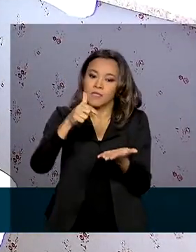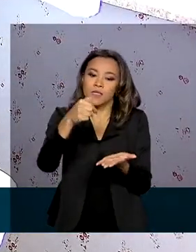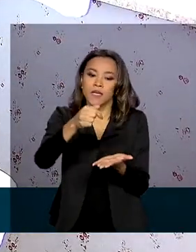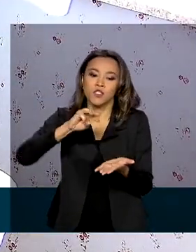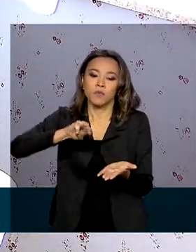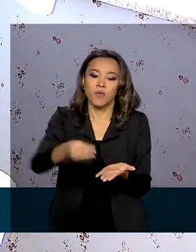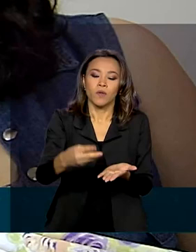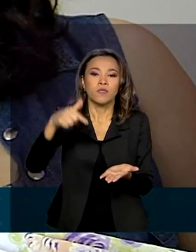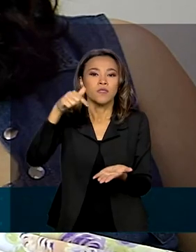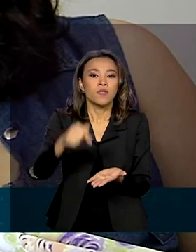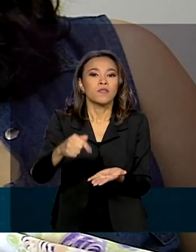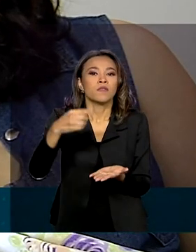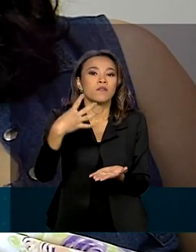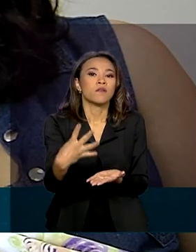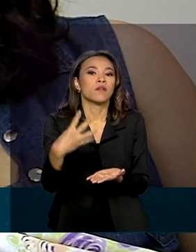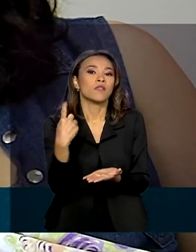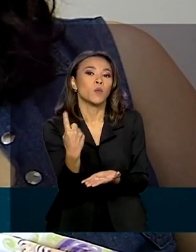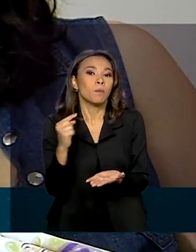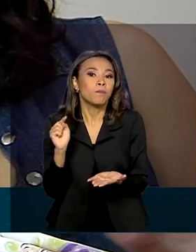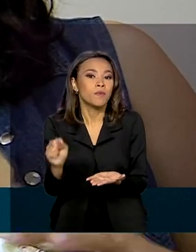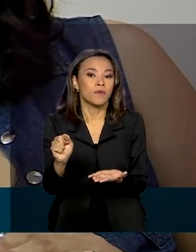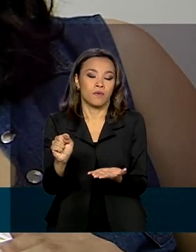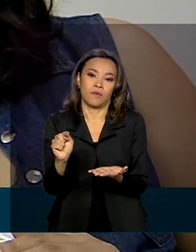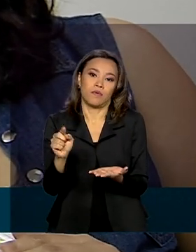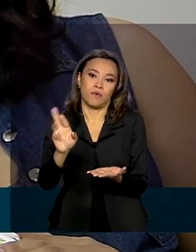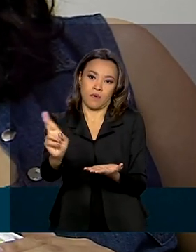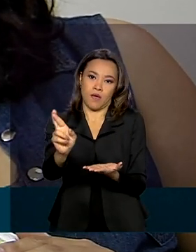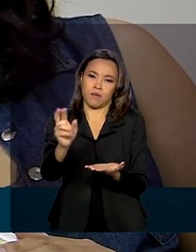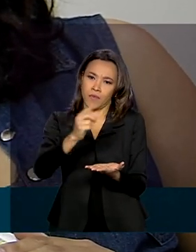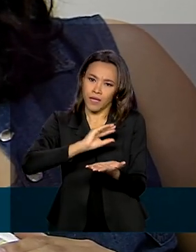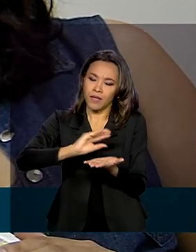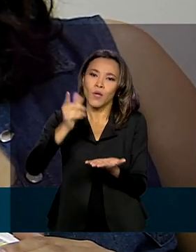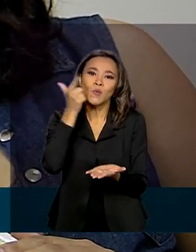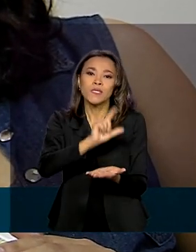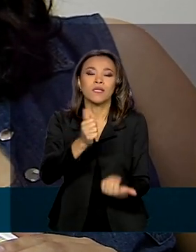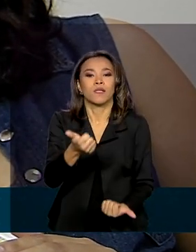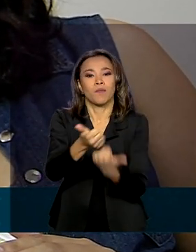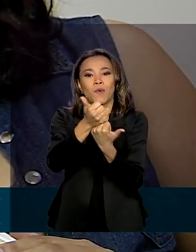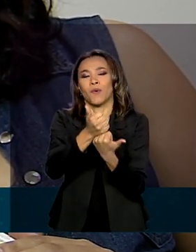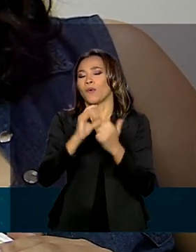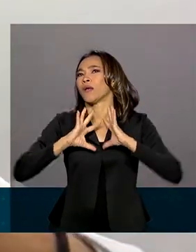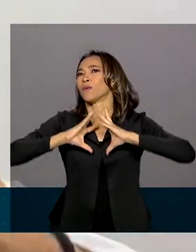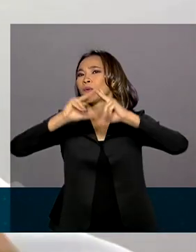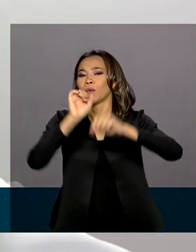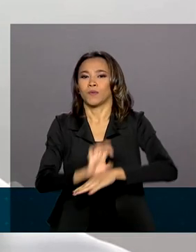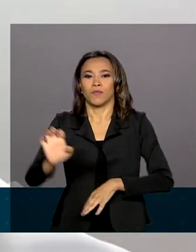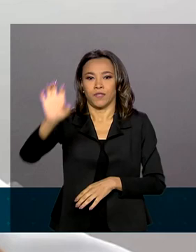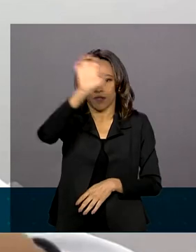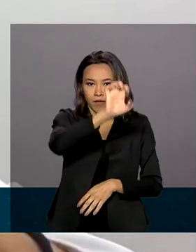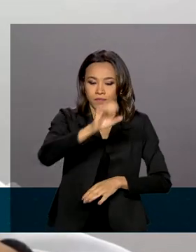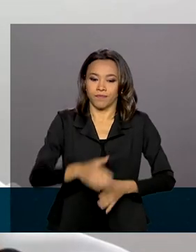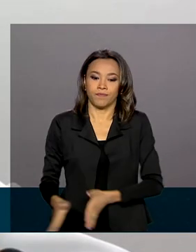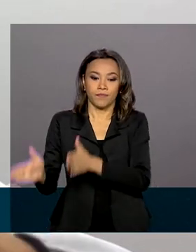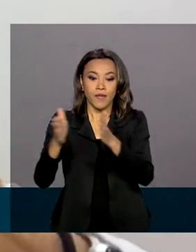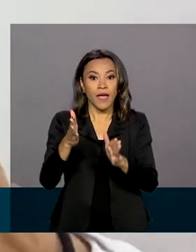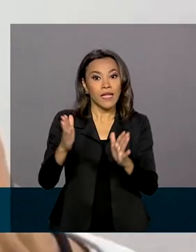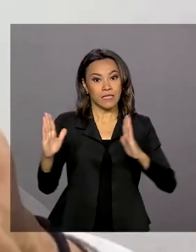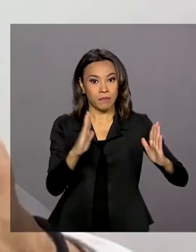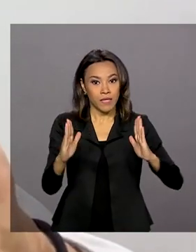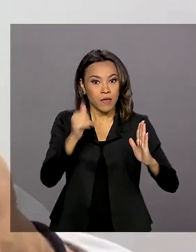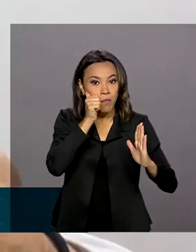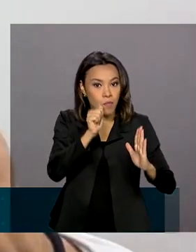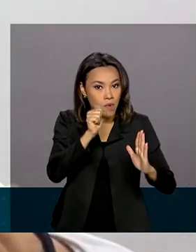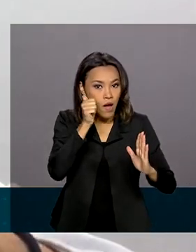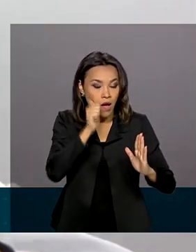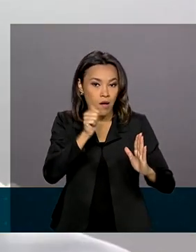741 mil reais para que as atividades cheguem a todos os estados do Brasil. É durante o pré-natal que se avalia